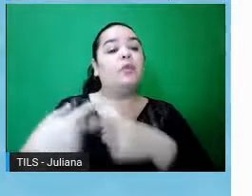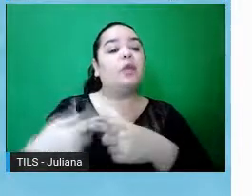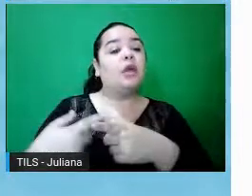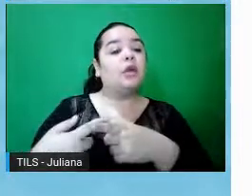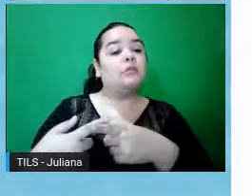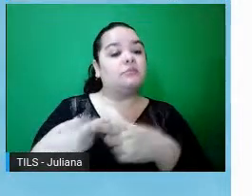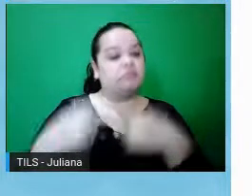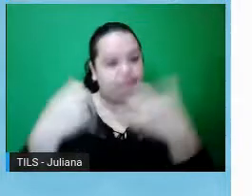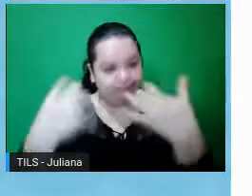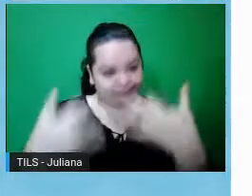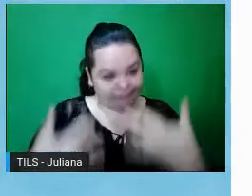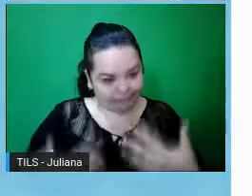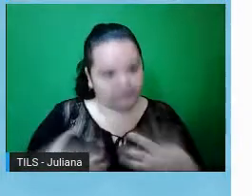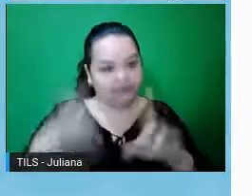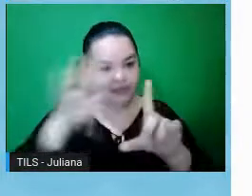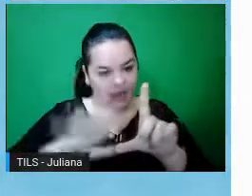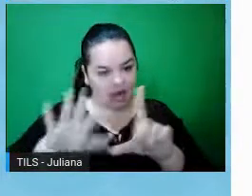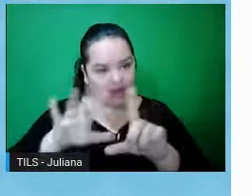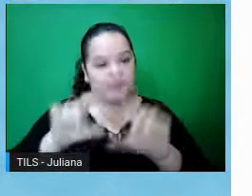da plataforma Brasil também.